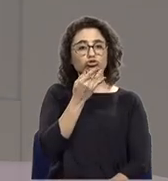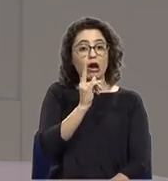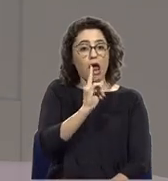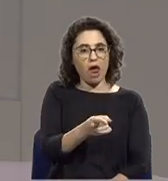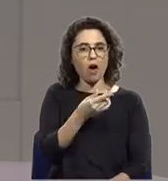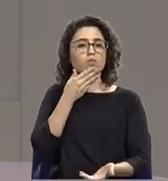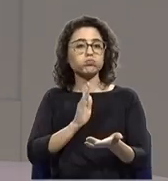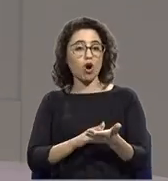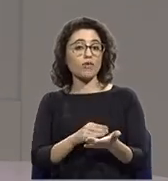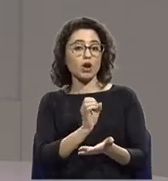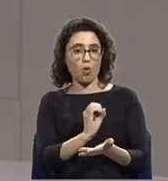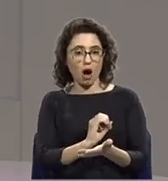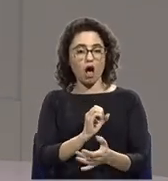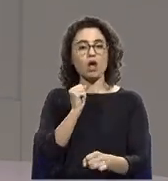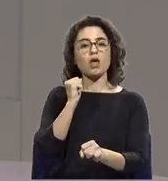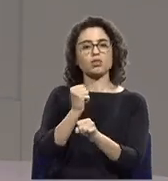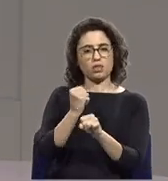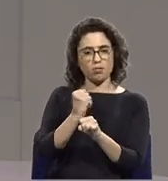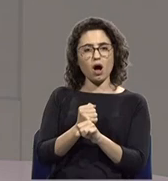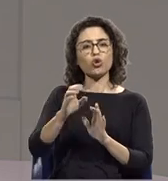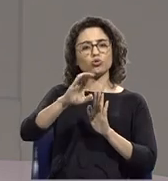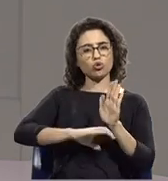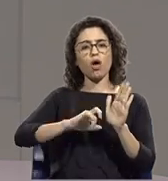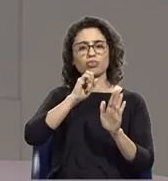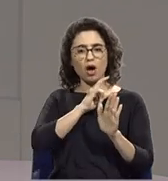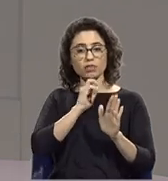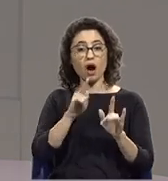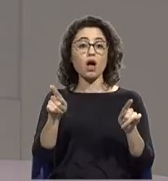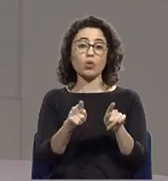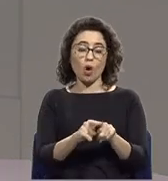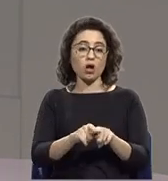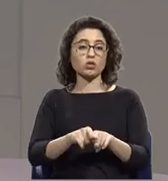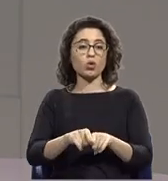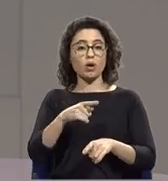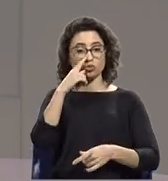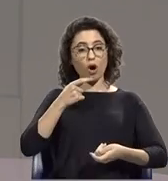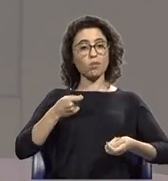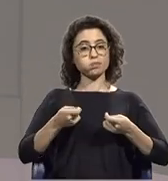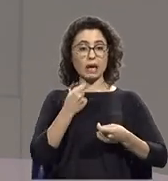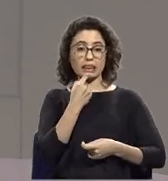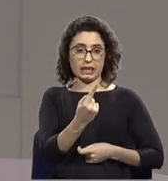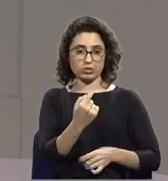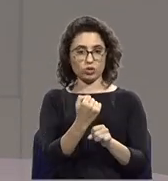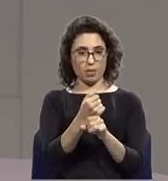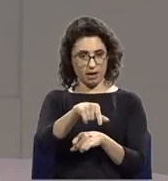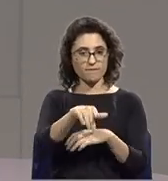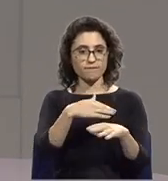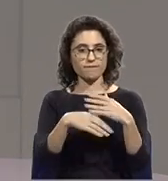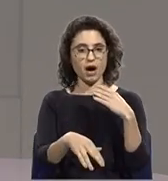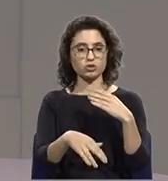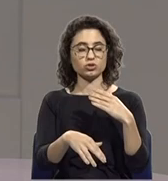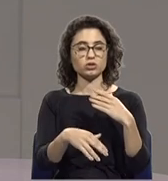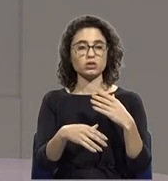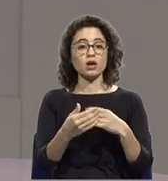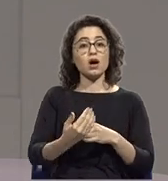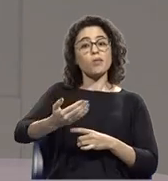havia condições, conforme entendeu o comando, para uma determinada missão ser feita, nessa altura